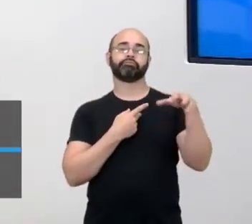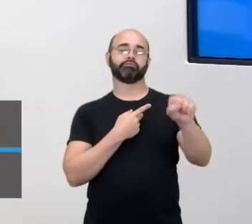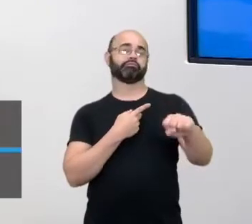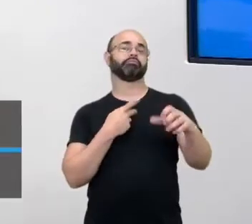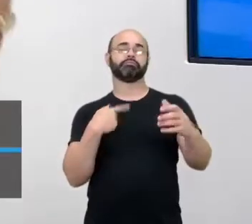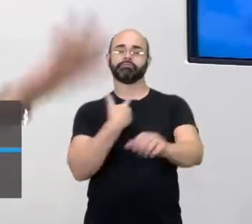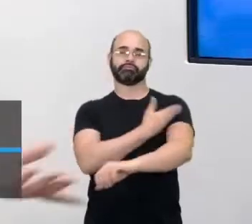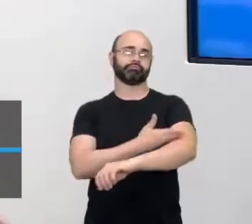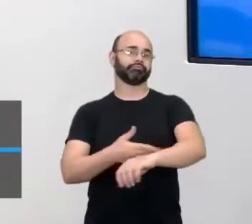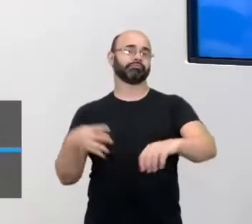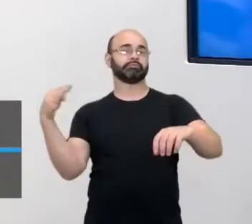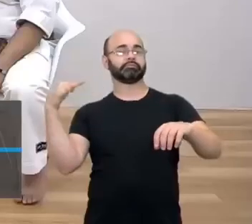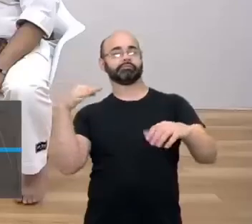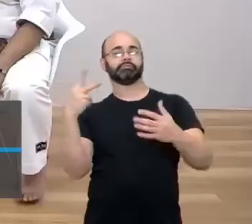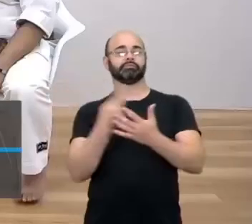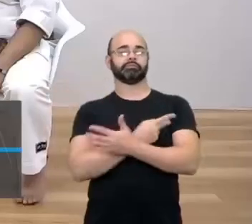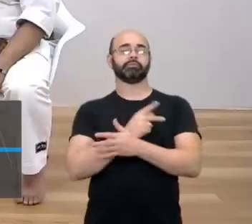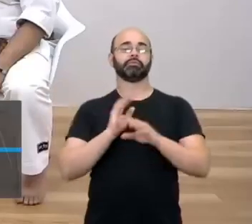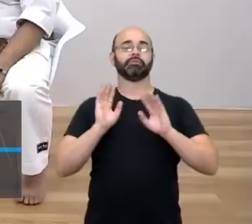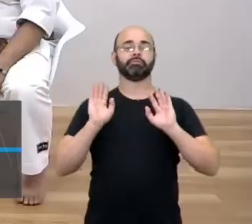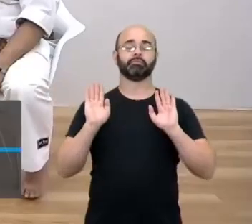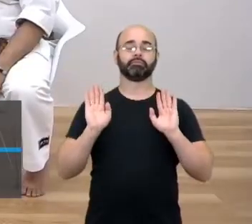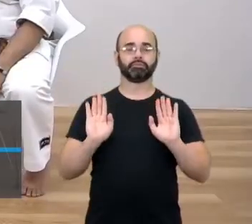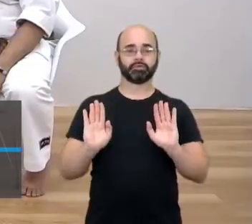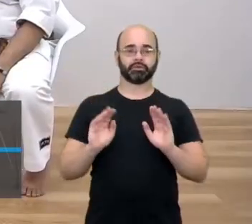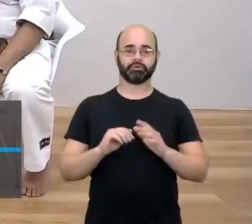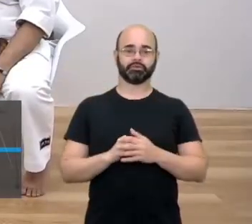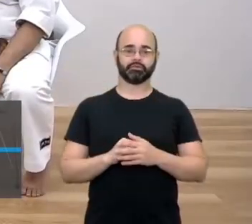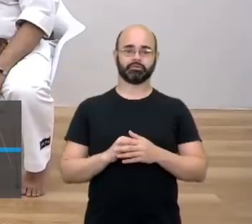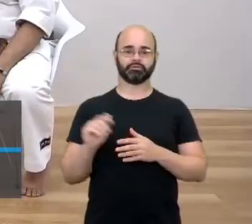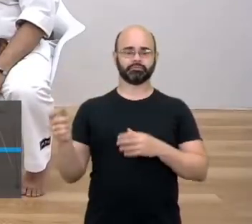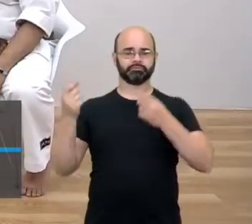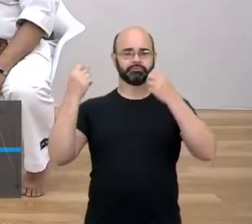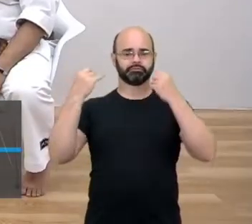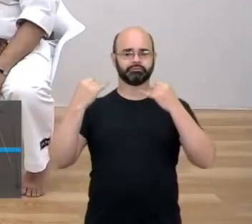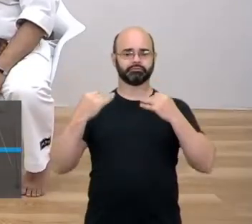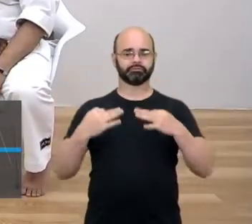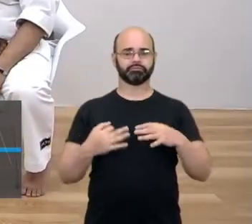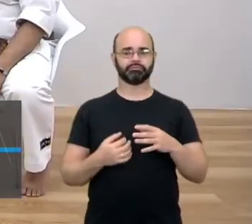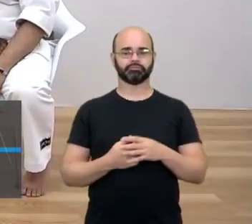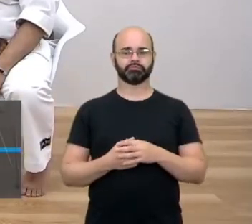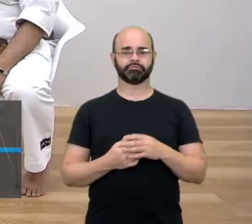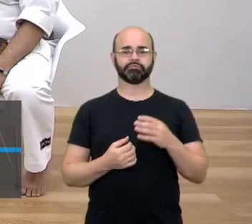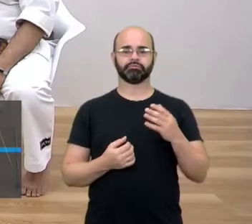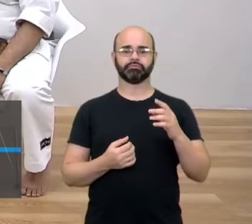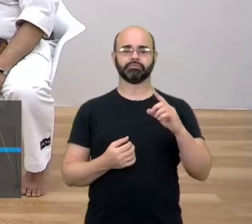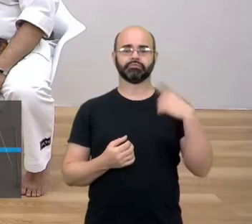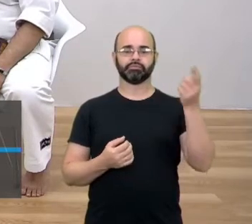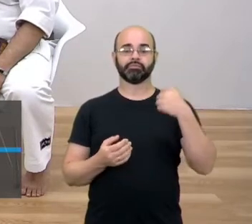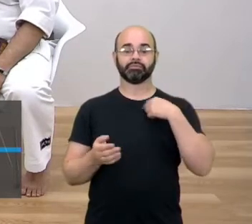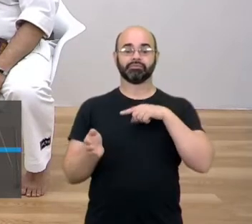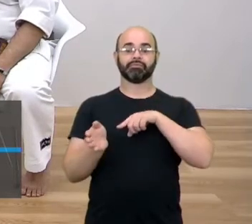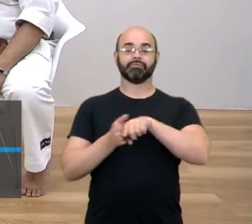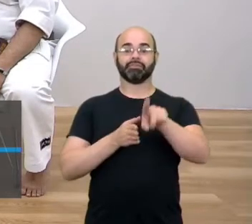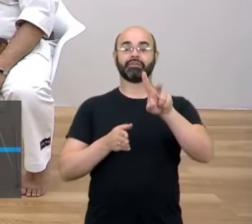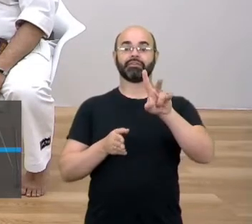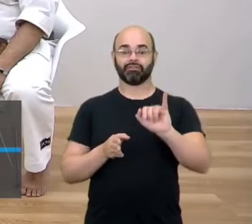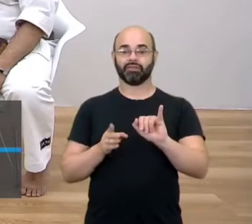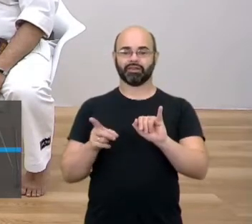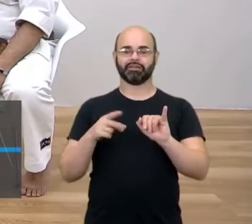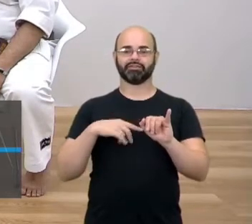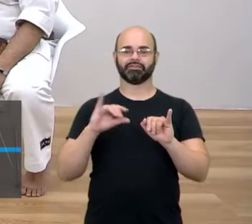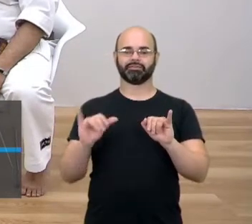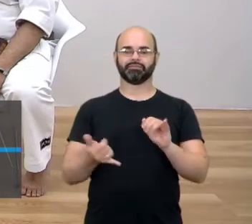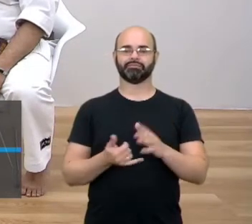automatizado. Sim. Mas você falou aí, tocou no assunto, que seria a nossa próxima pergunta. Como que você